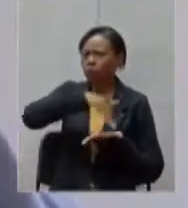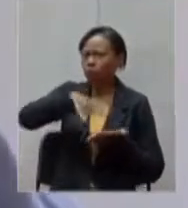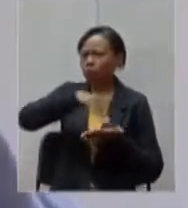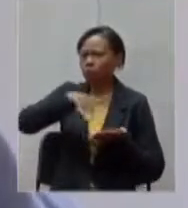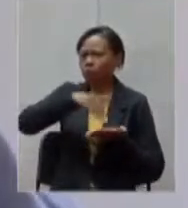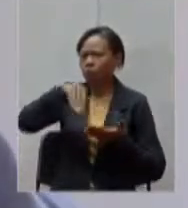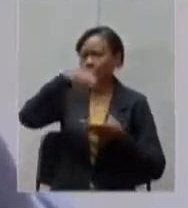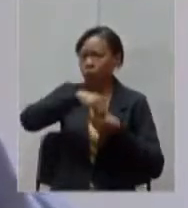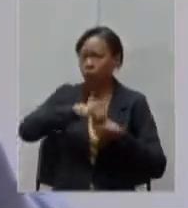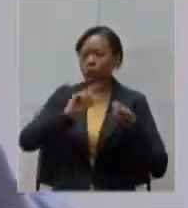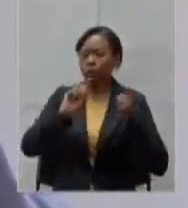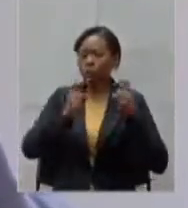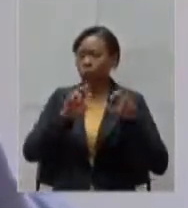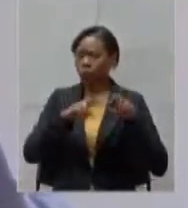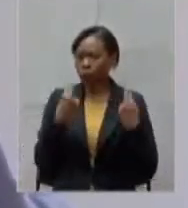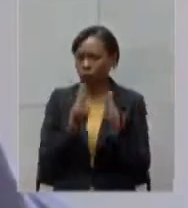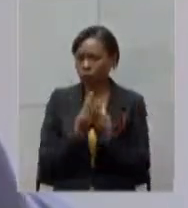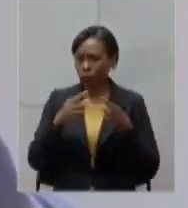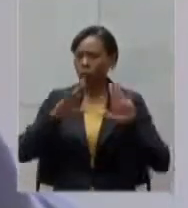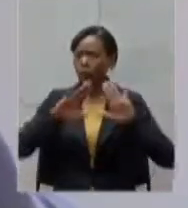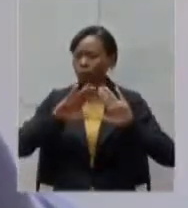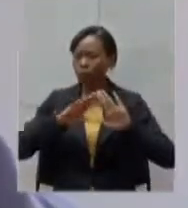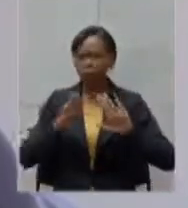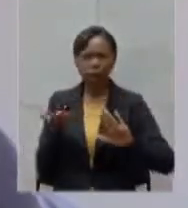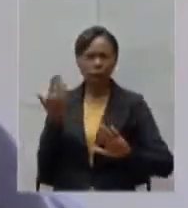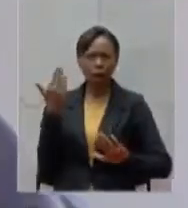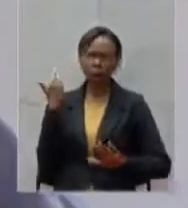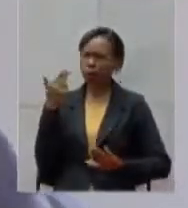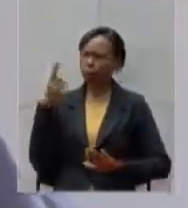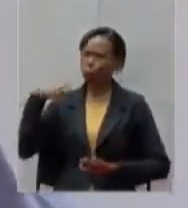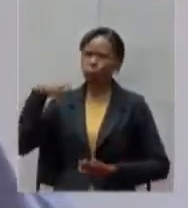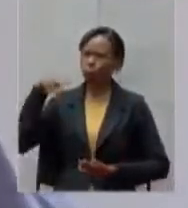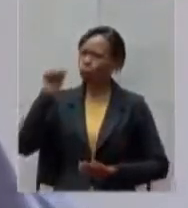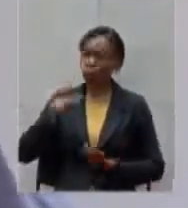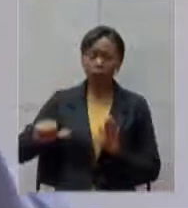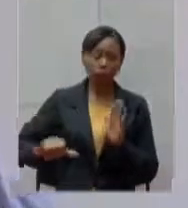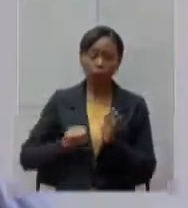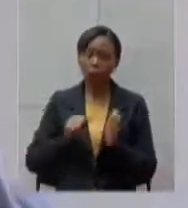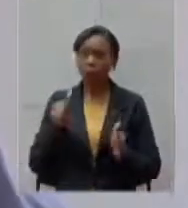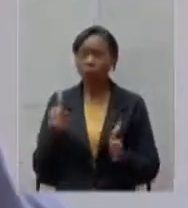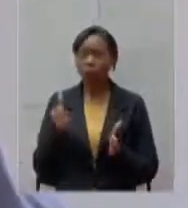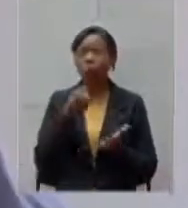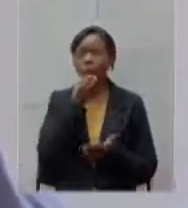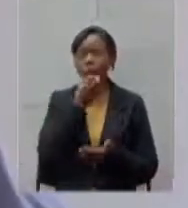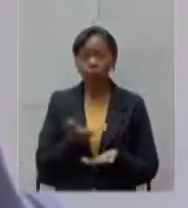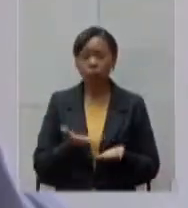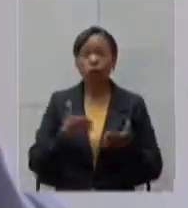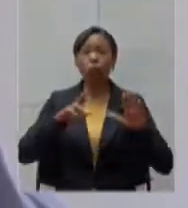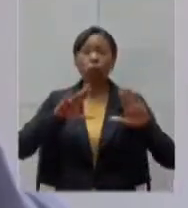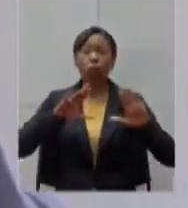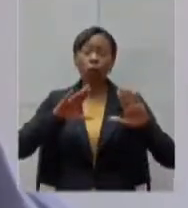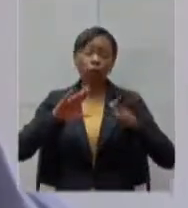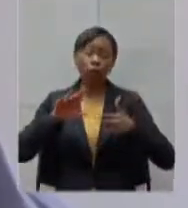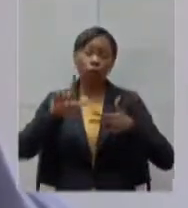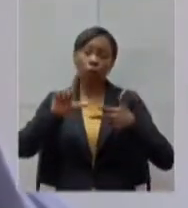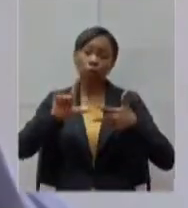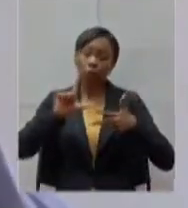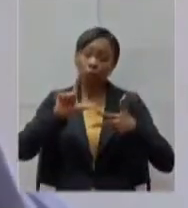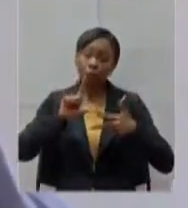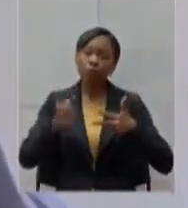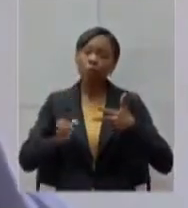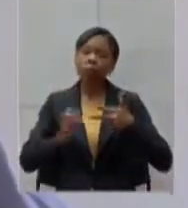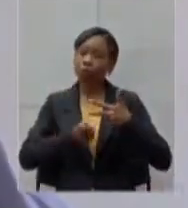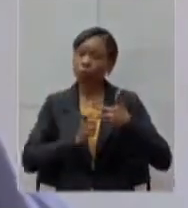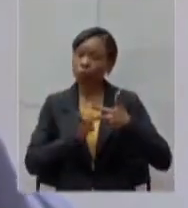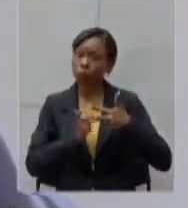reuniões na assembleia legislativa o que é para tanto para o poder legislativo quanto eu acredito para o executivo também motivo de muita